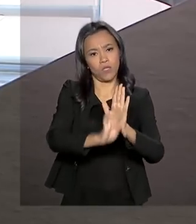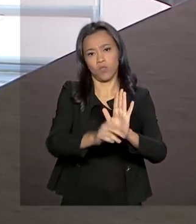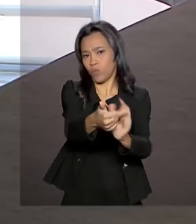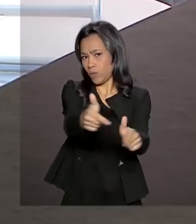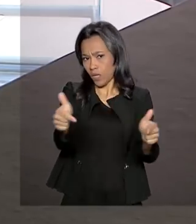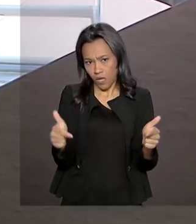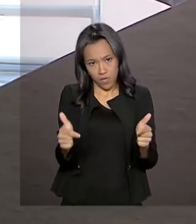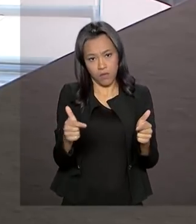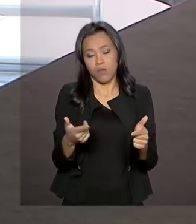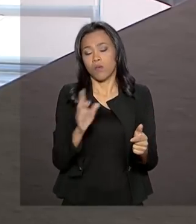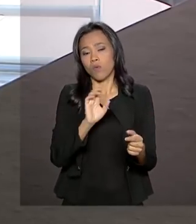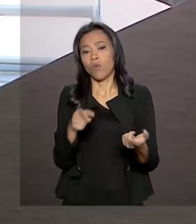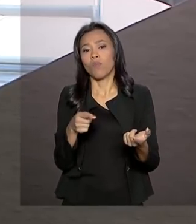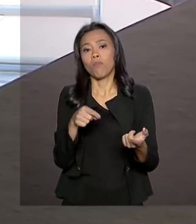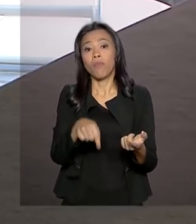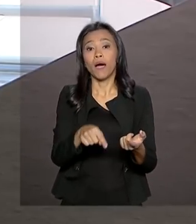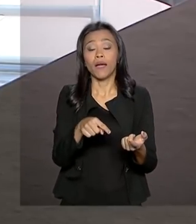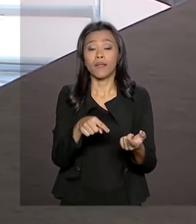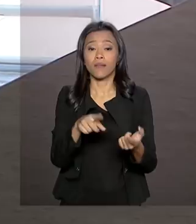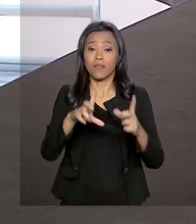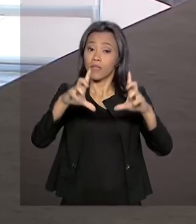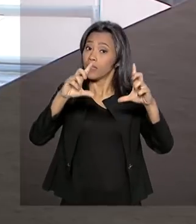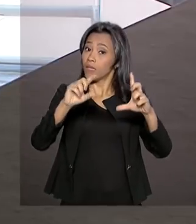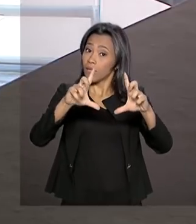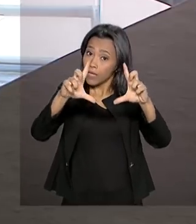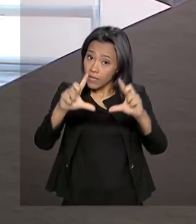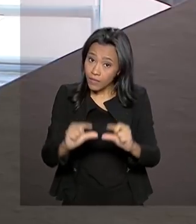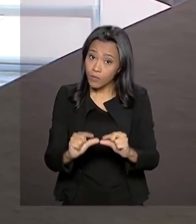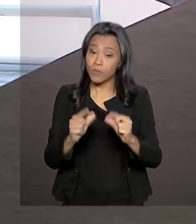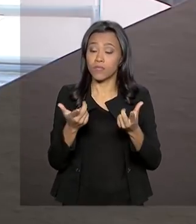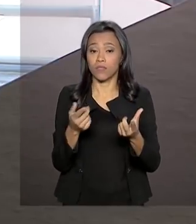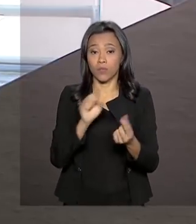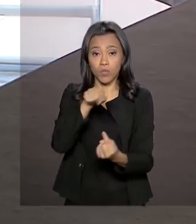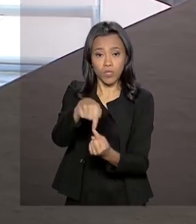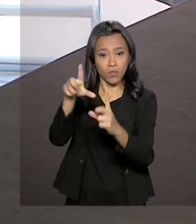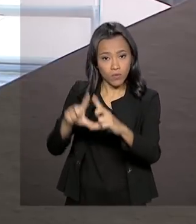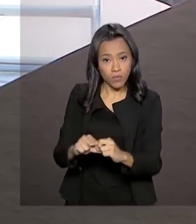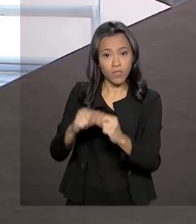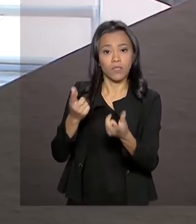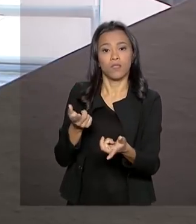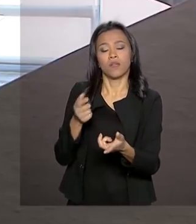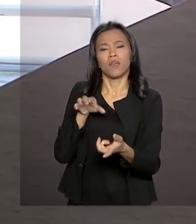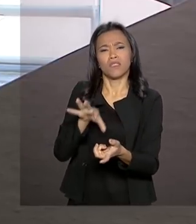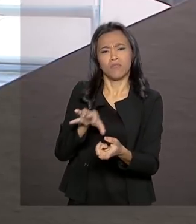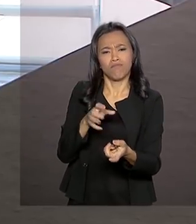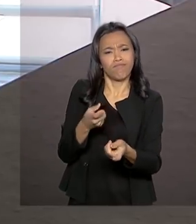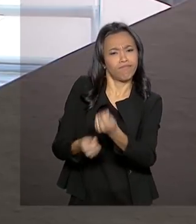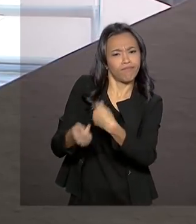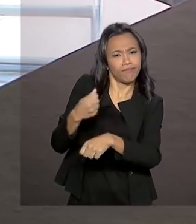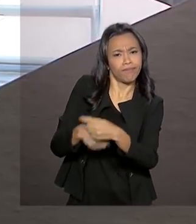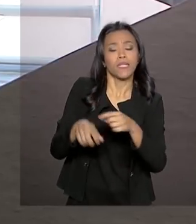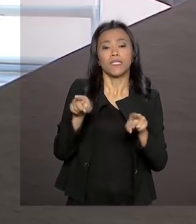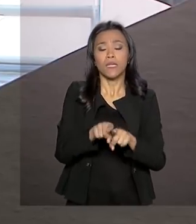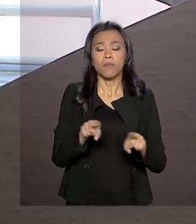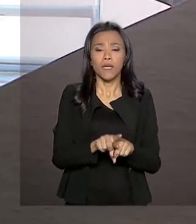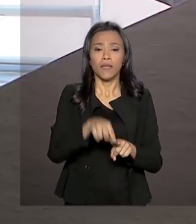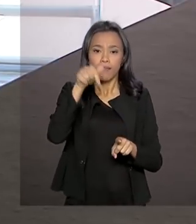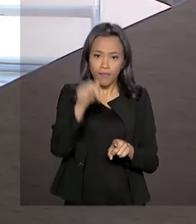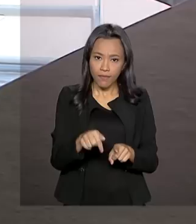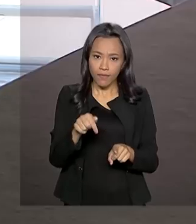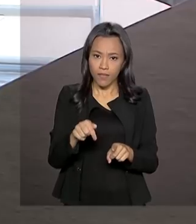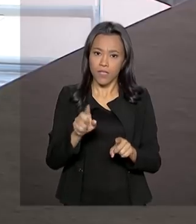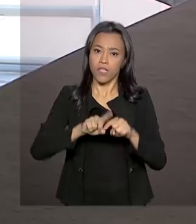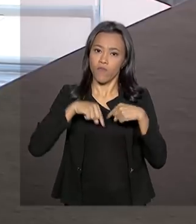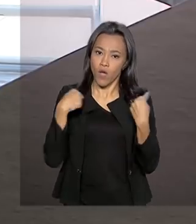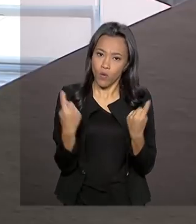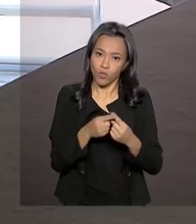para não reduzir os impactos na economia. E neste domingo, o presidente Jair Bolsonaro também se reuniu com o